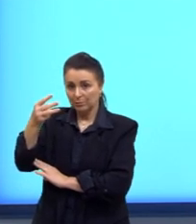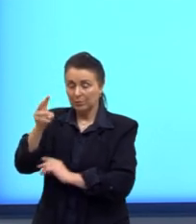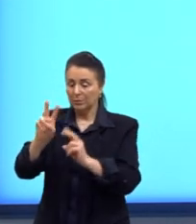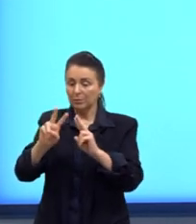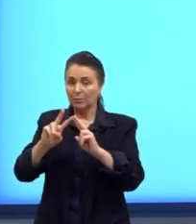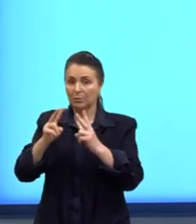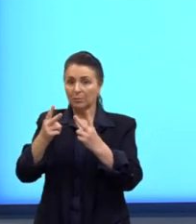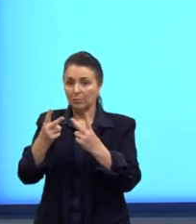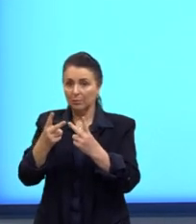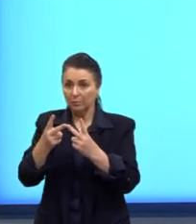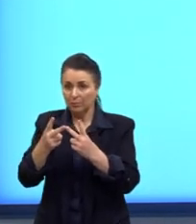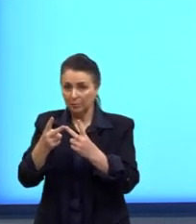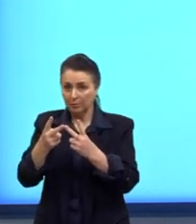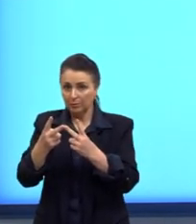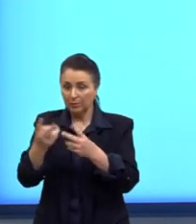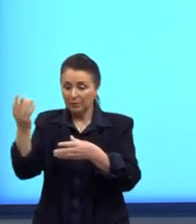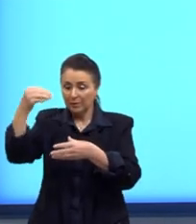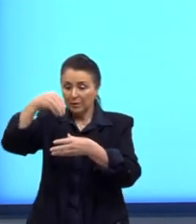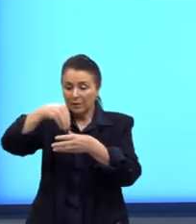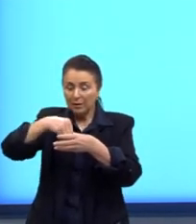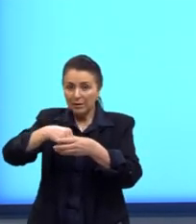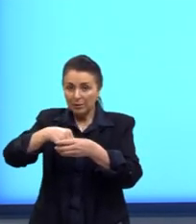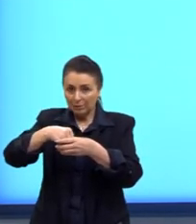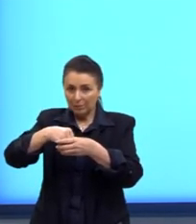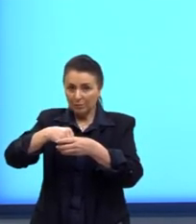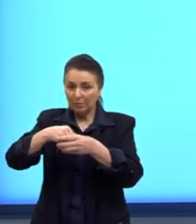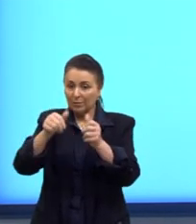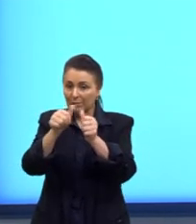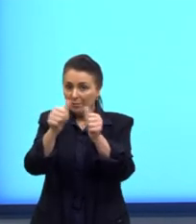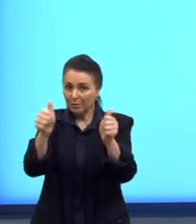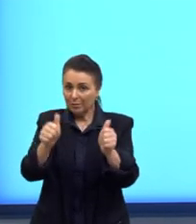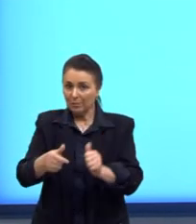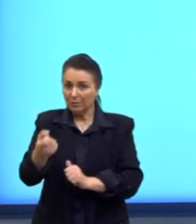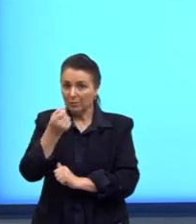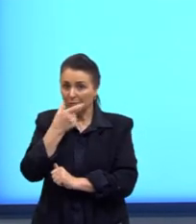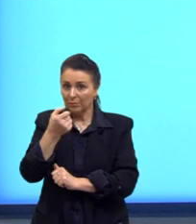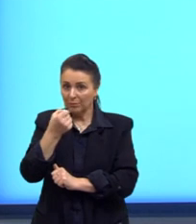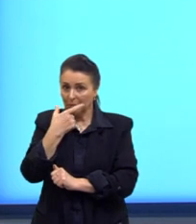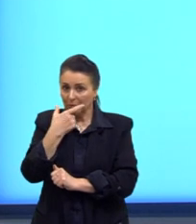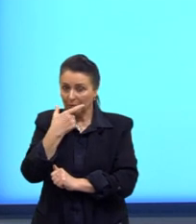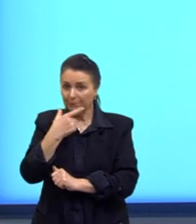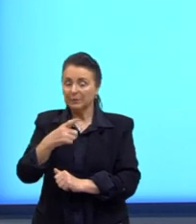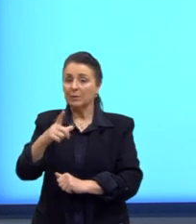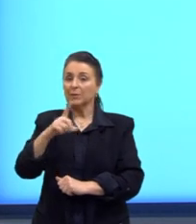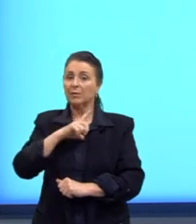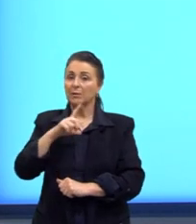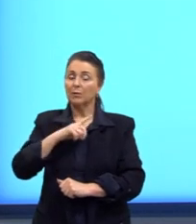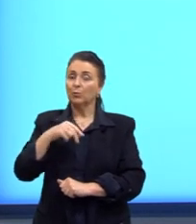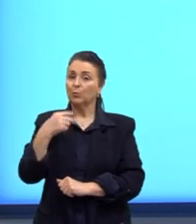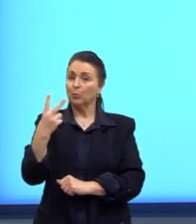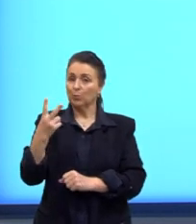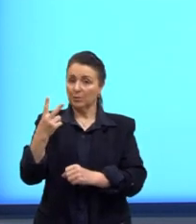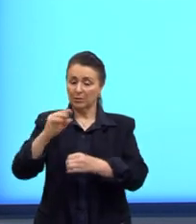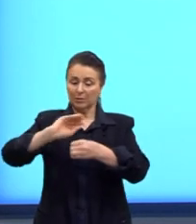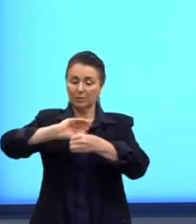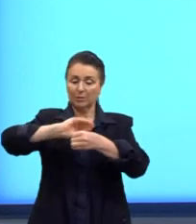o preenchimento aqui dessa figura. O que que nós podemos considerar? Se eu tenho duas